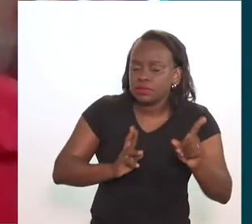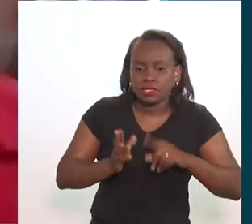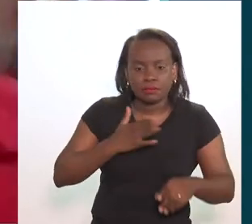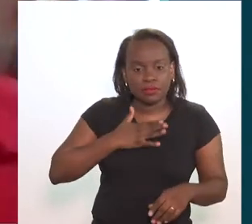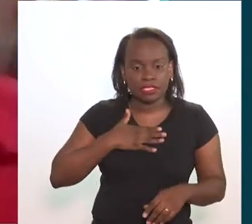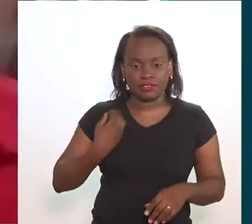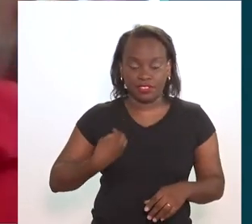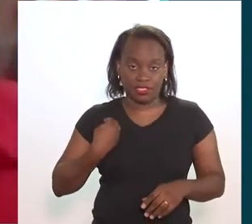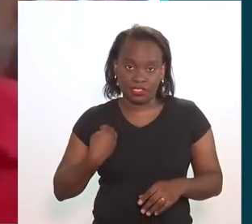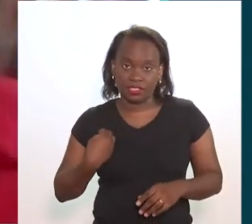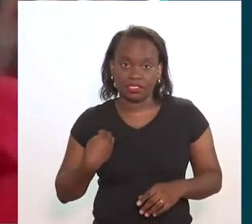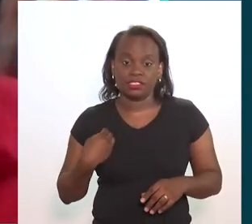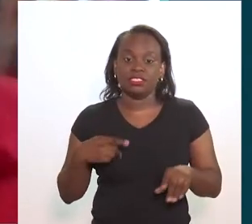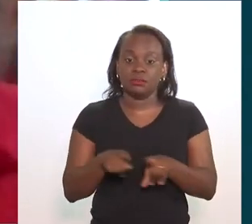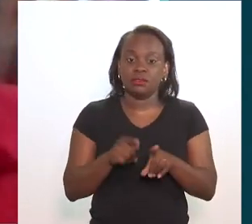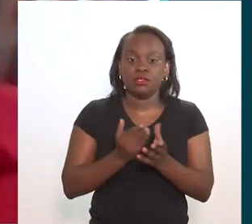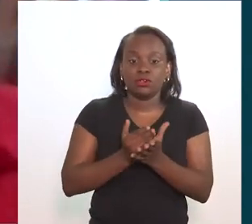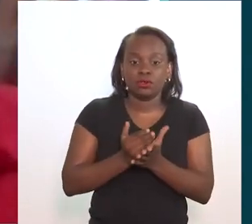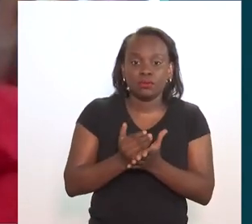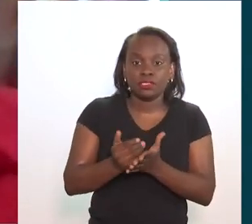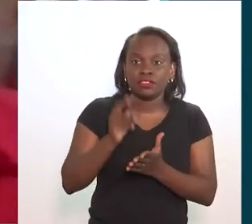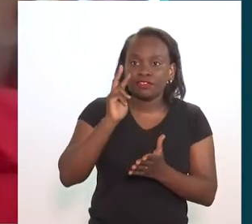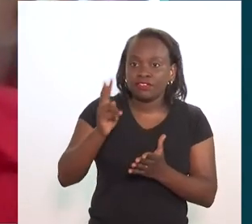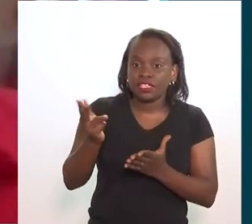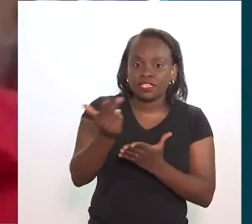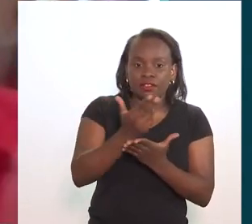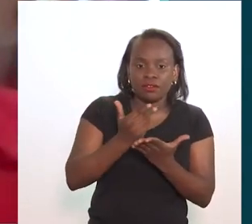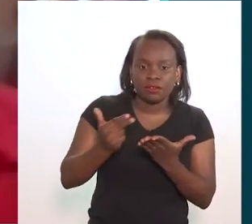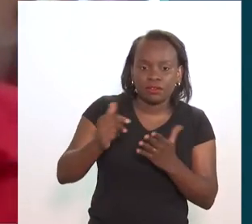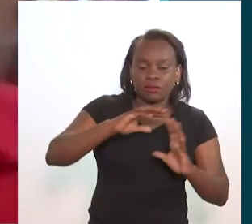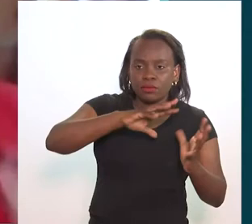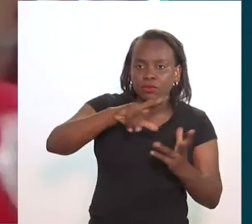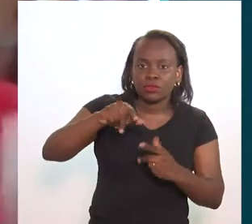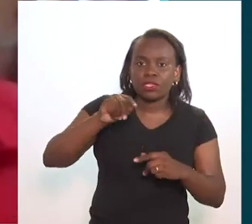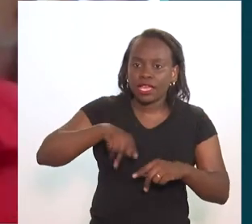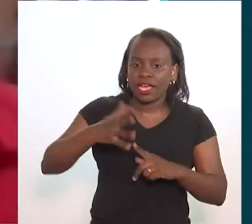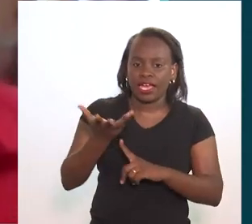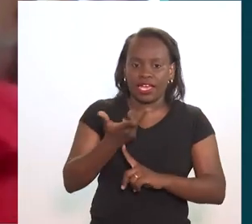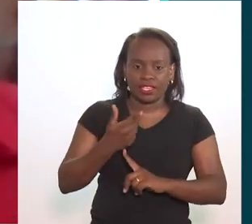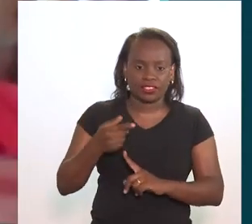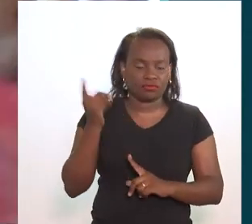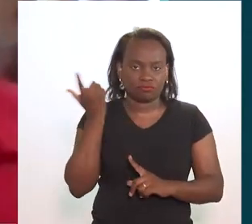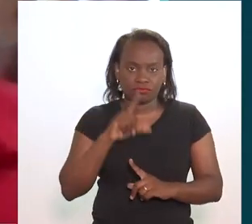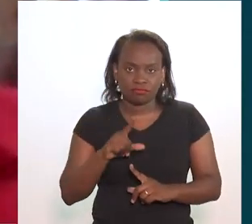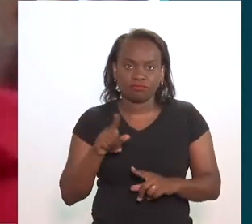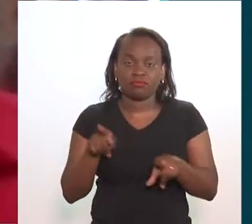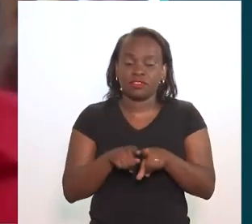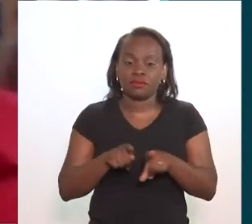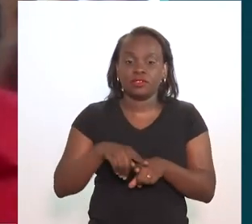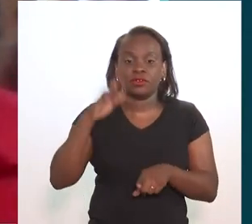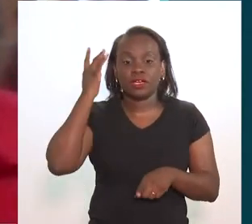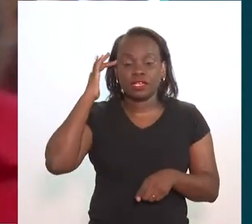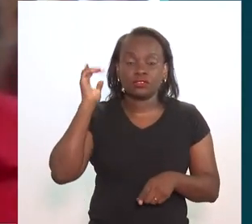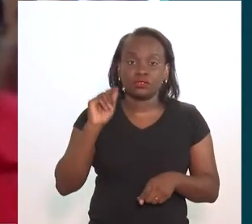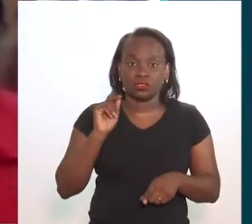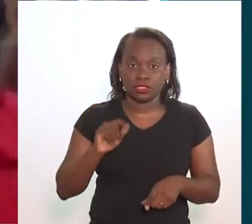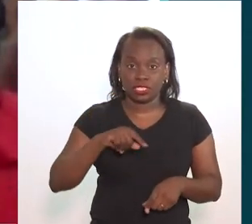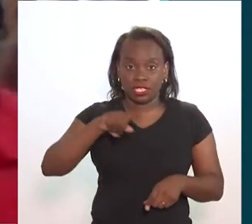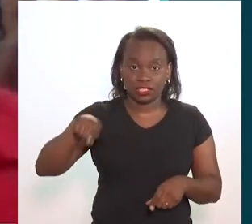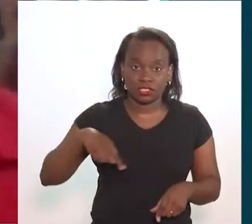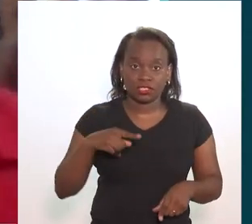encontrei as respostas que eu procurava para mim e para a minha vida, comecei a filtrar o mundo pela arte,